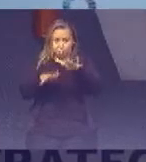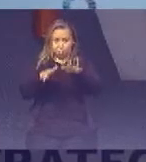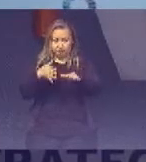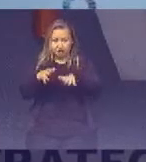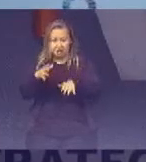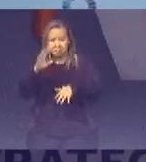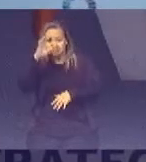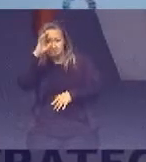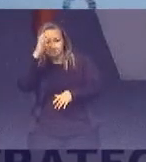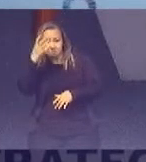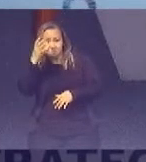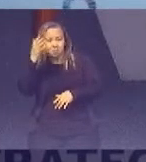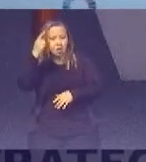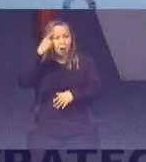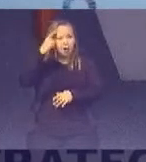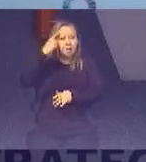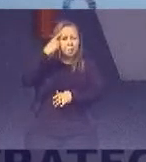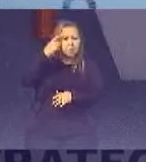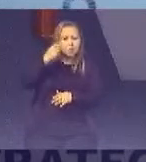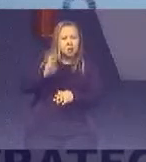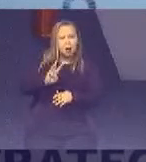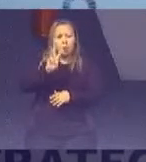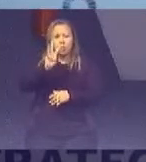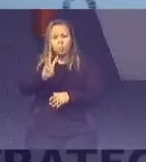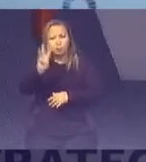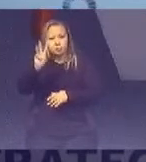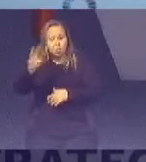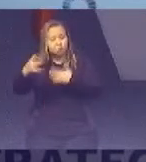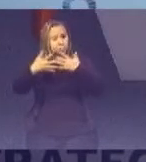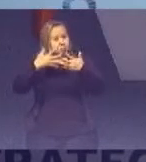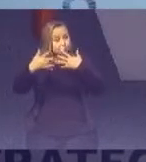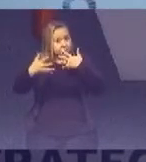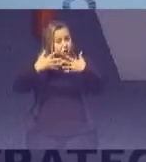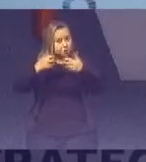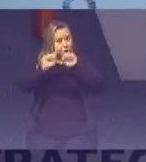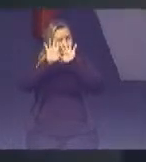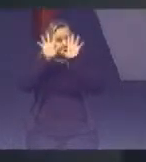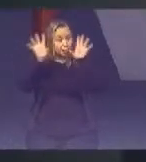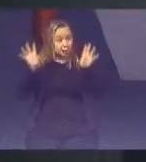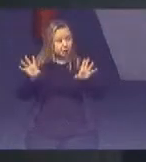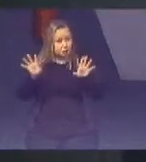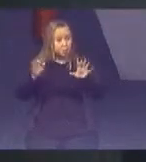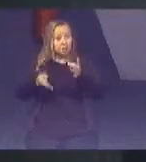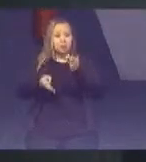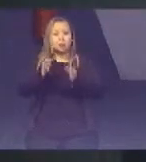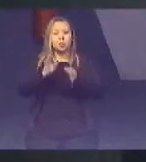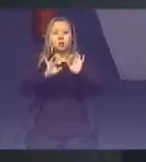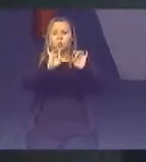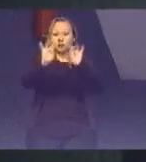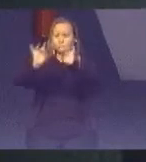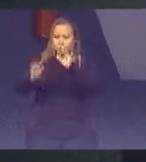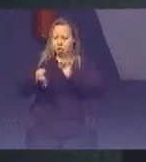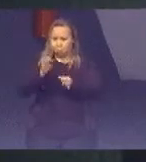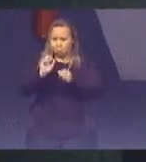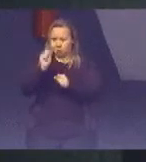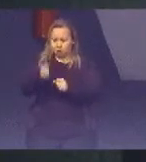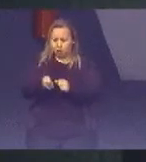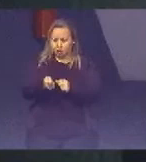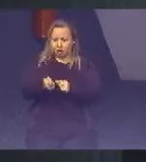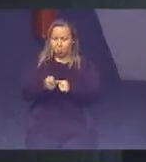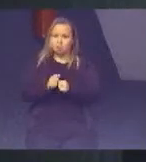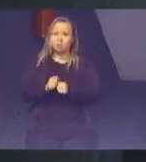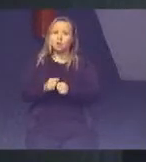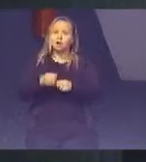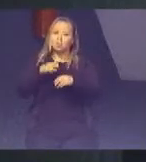Repensar O portal De transparência Dos tribunais De cada tribunal E a indexação